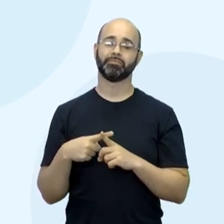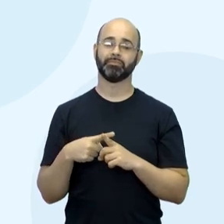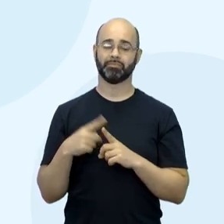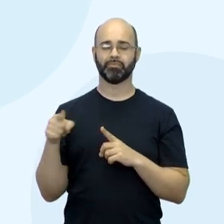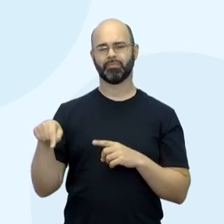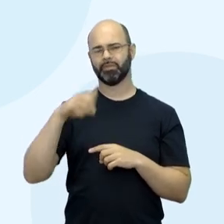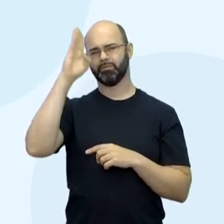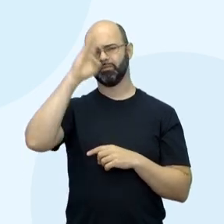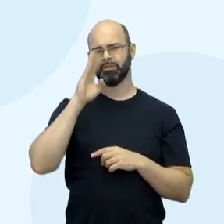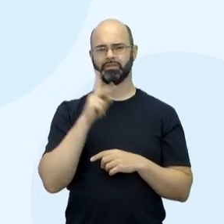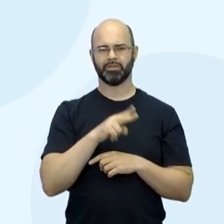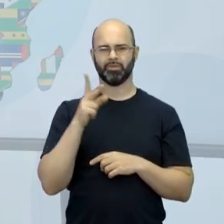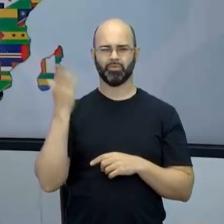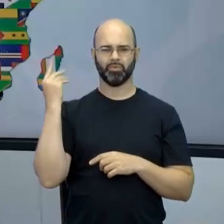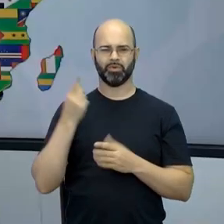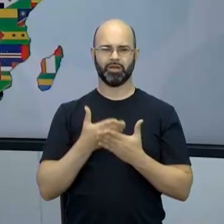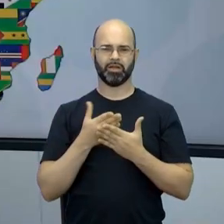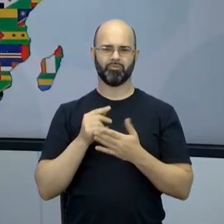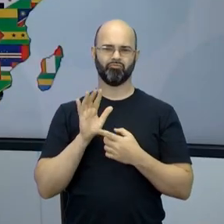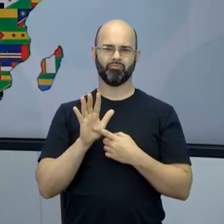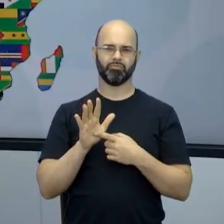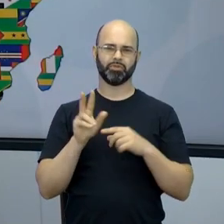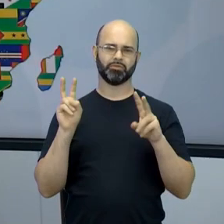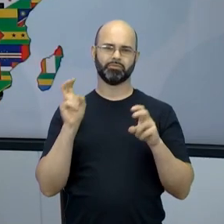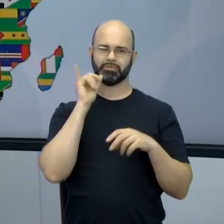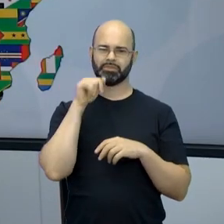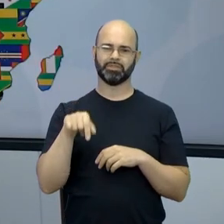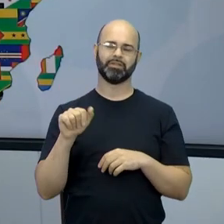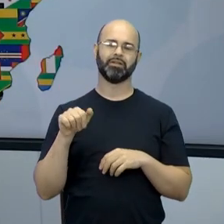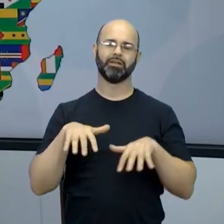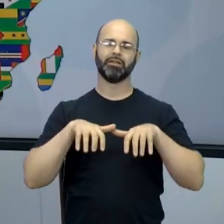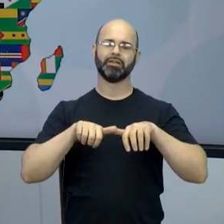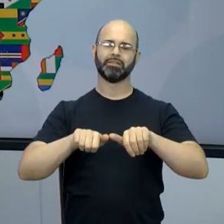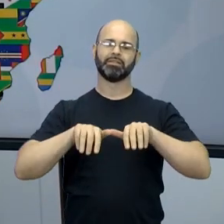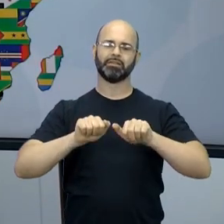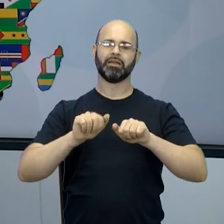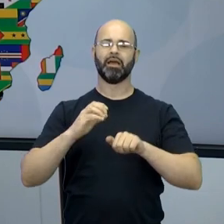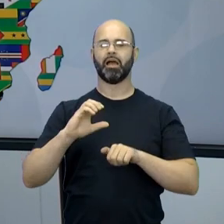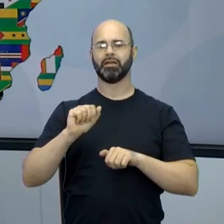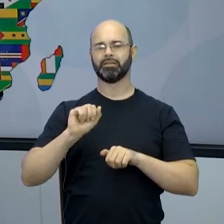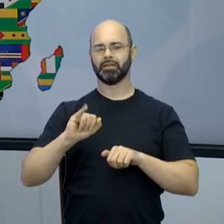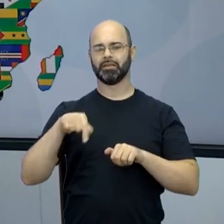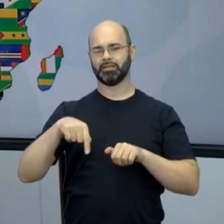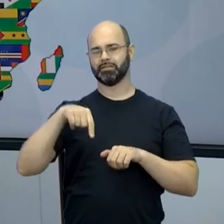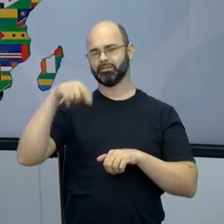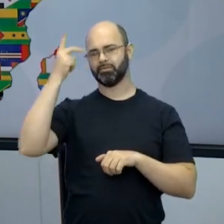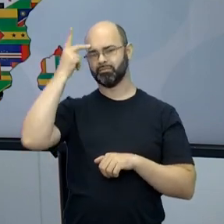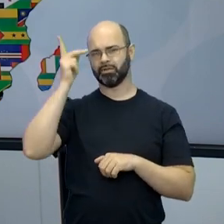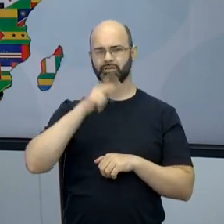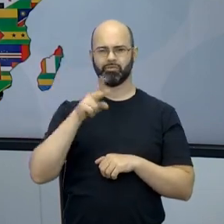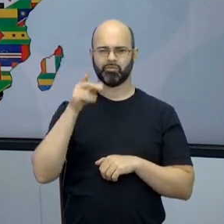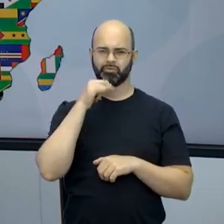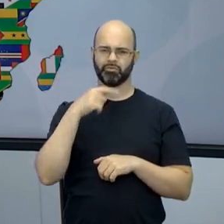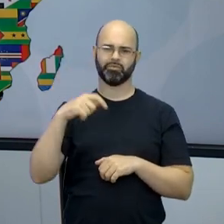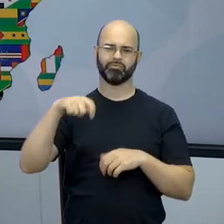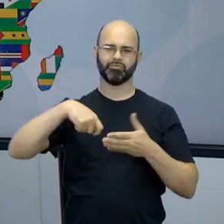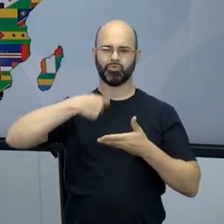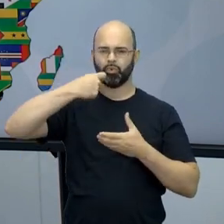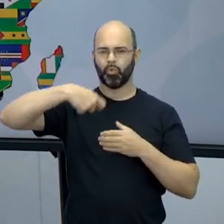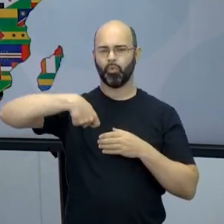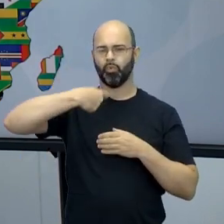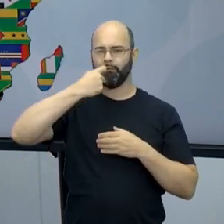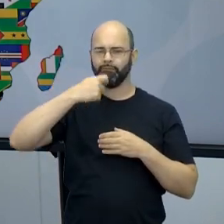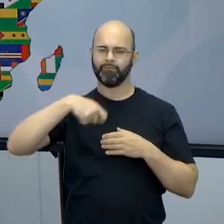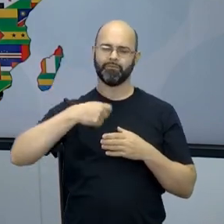igual aqui no Brasil, eu falei na última aula, açaí aqui em São Paulo é uma sobremesa quase, você toma junto com sorvete, vai na